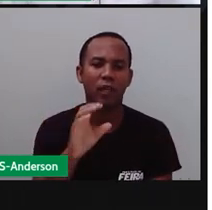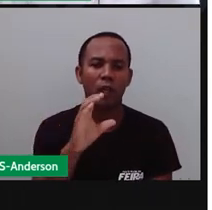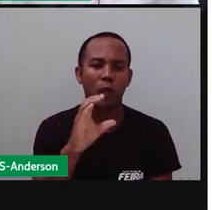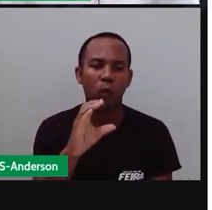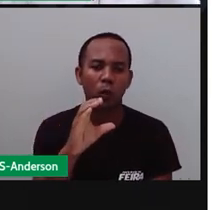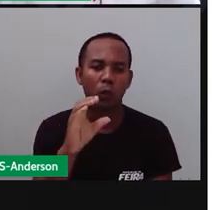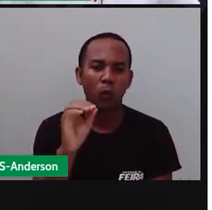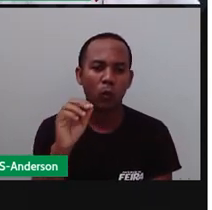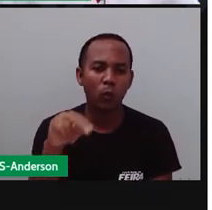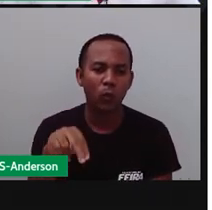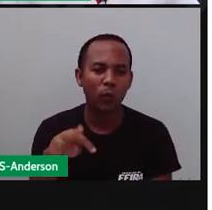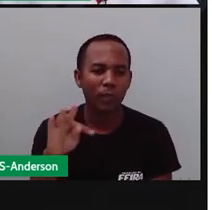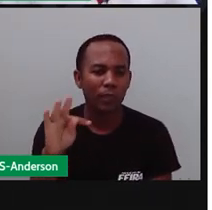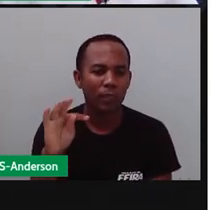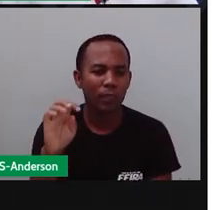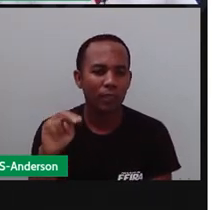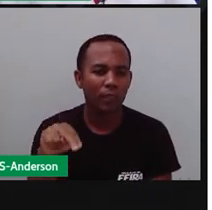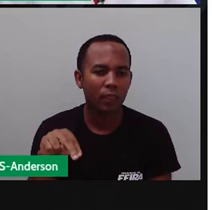Contente.